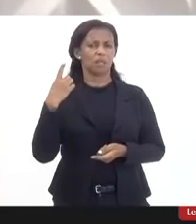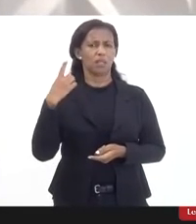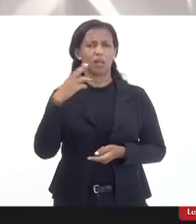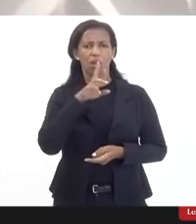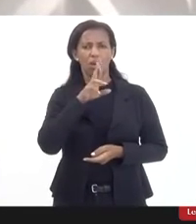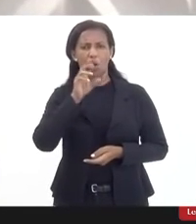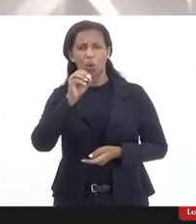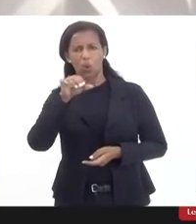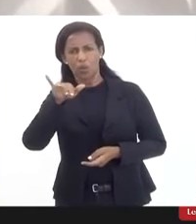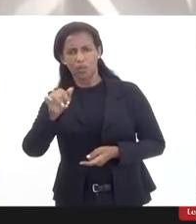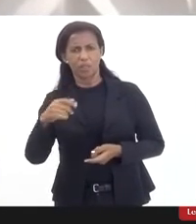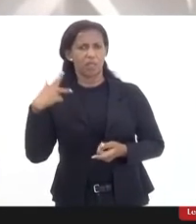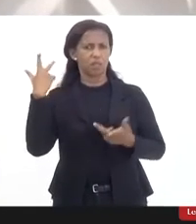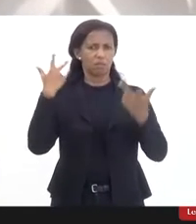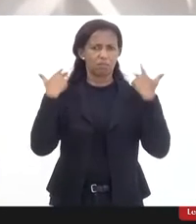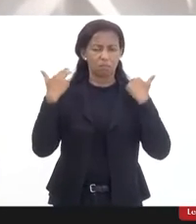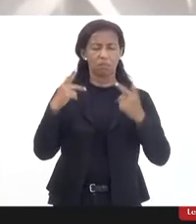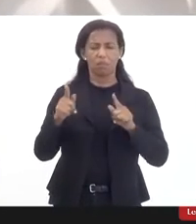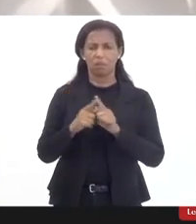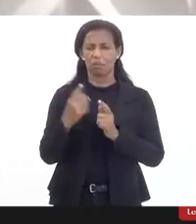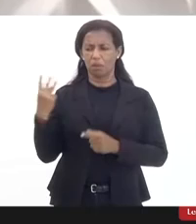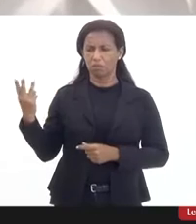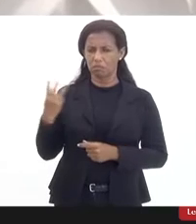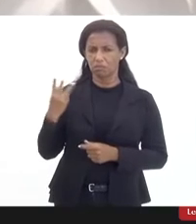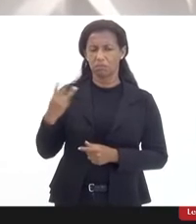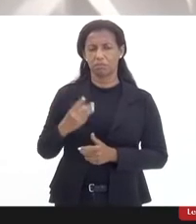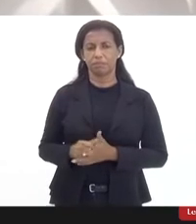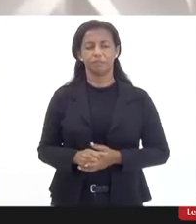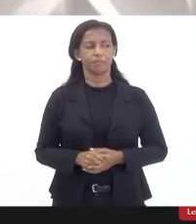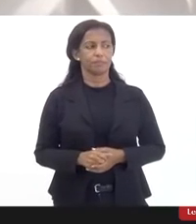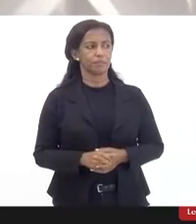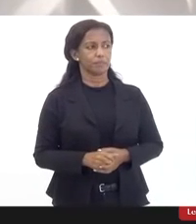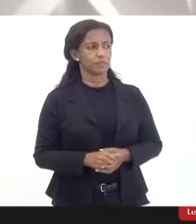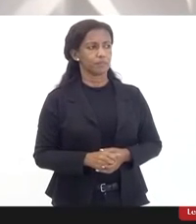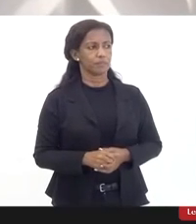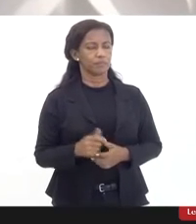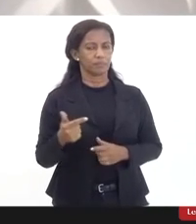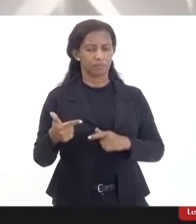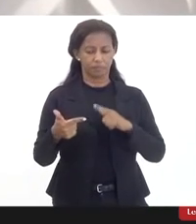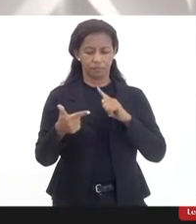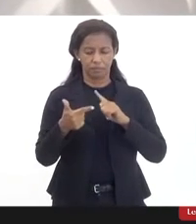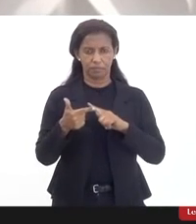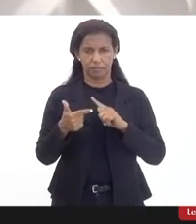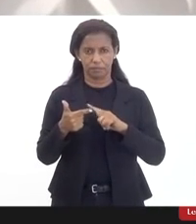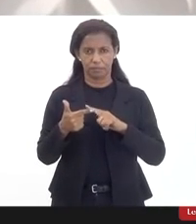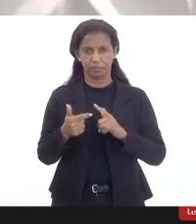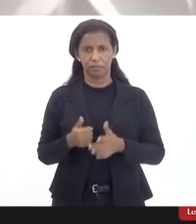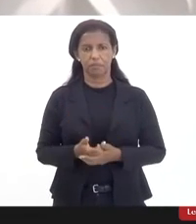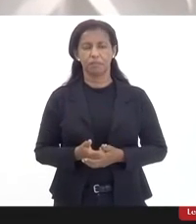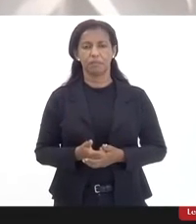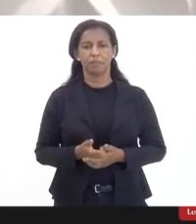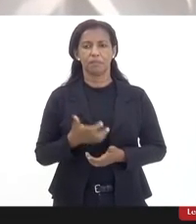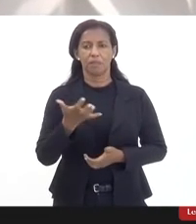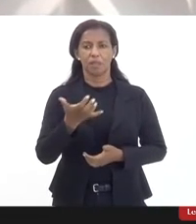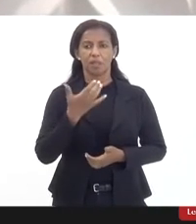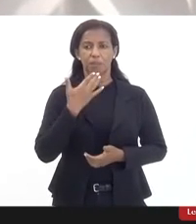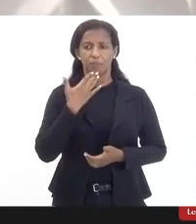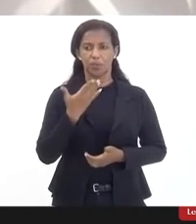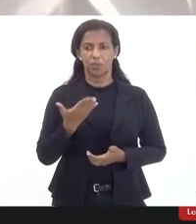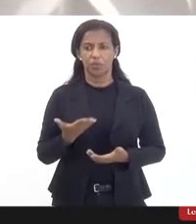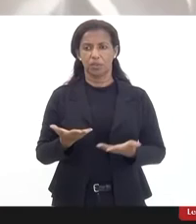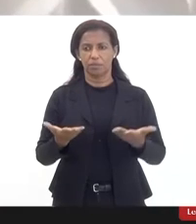Rosane com certeza também. Então, essa é a primeira observação. A segunda observação que eu queria pedir ao senhor